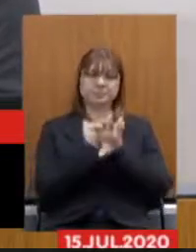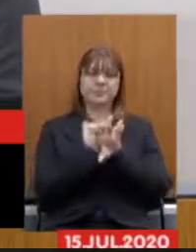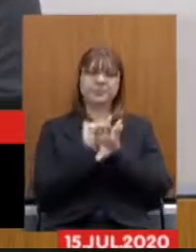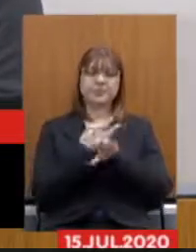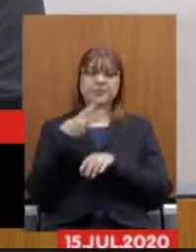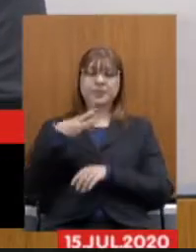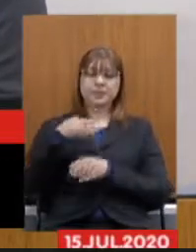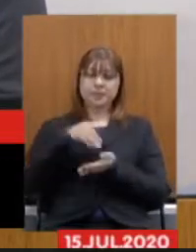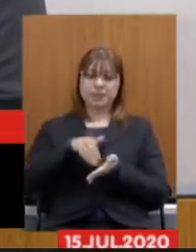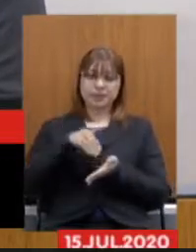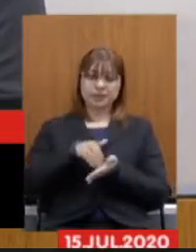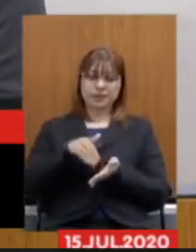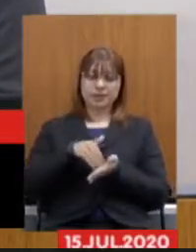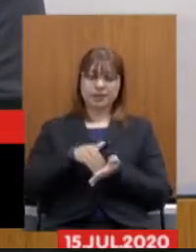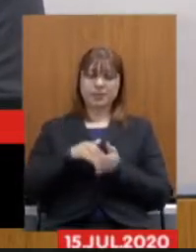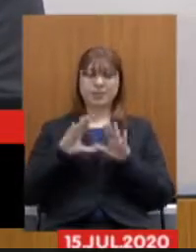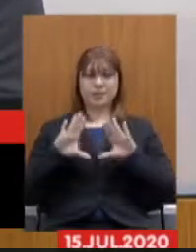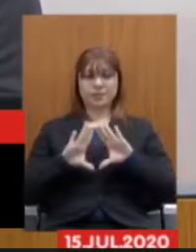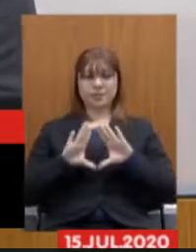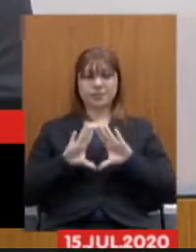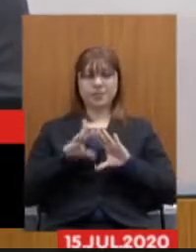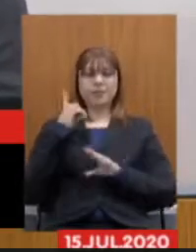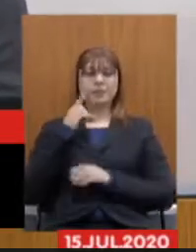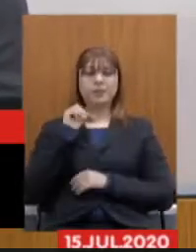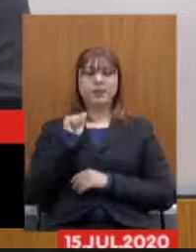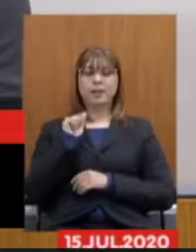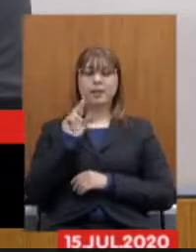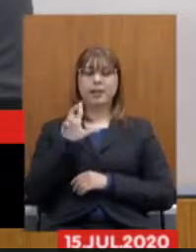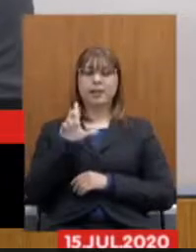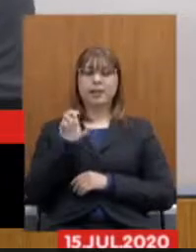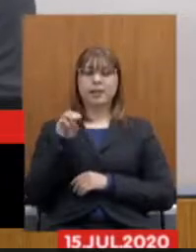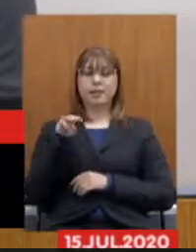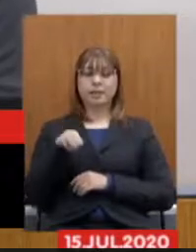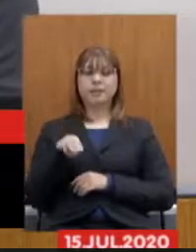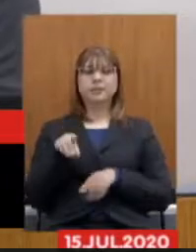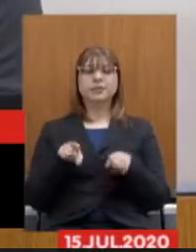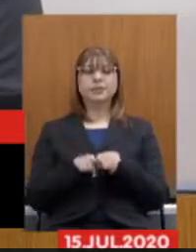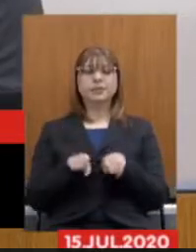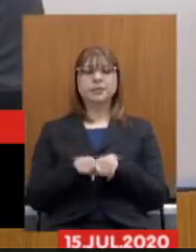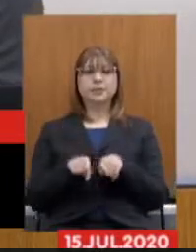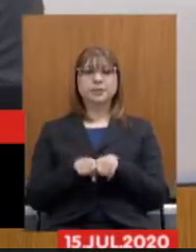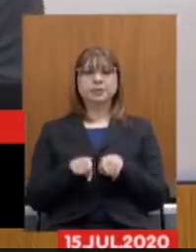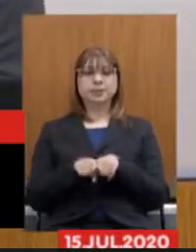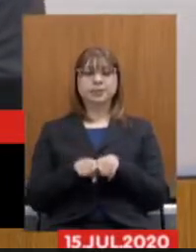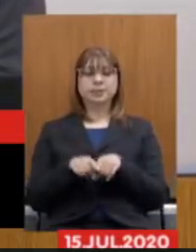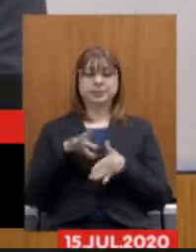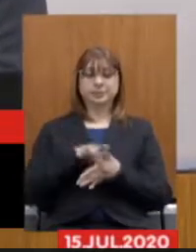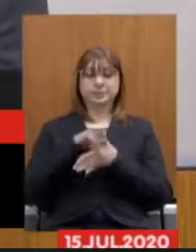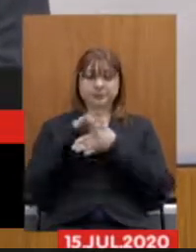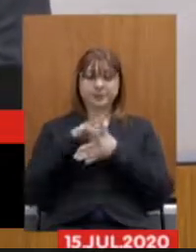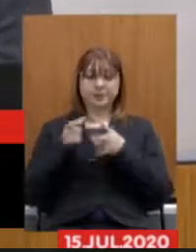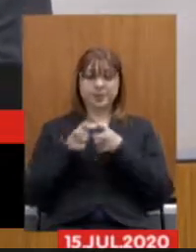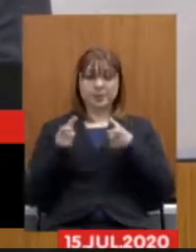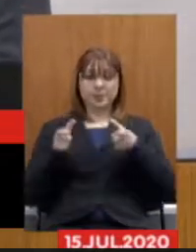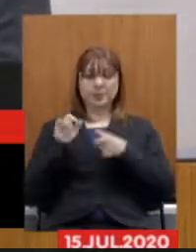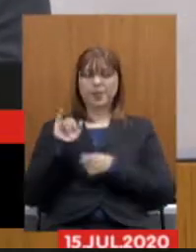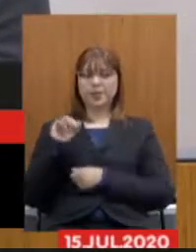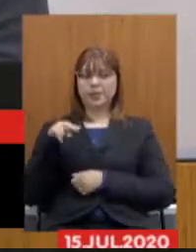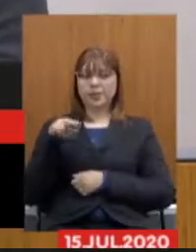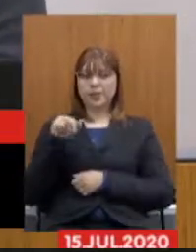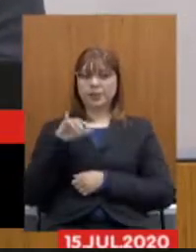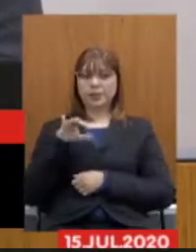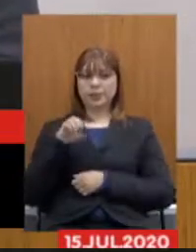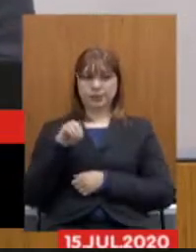terceiro secretário da assembleia de Minas deputado Arlen Santiago e da mesma forma do líder da maioria deputado Inácio